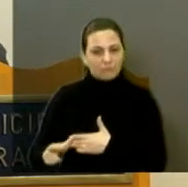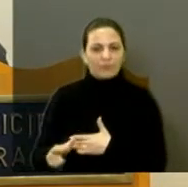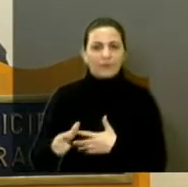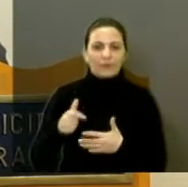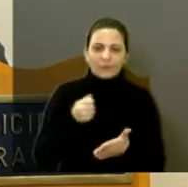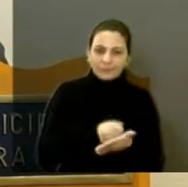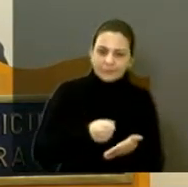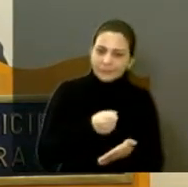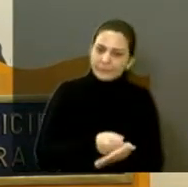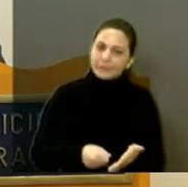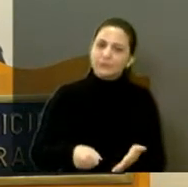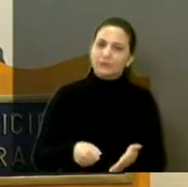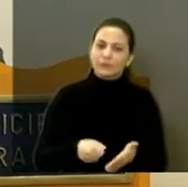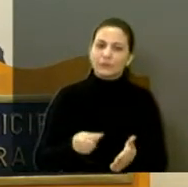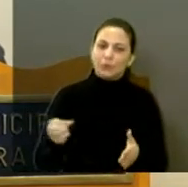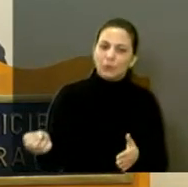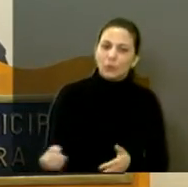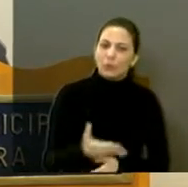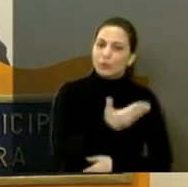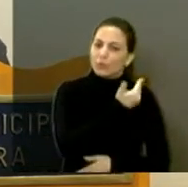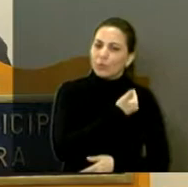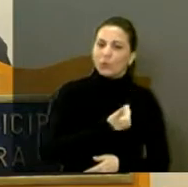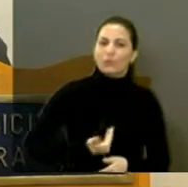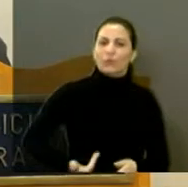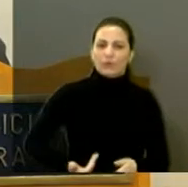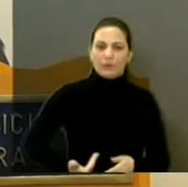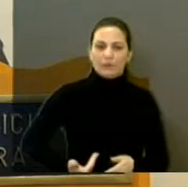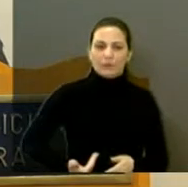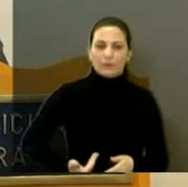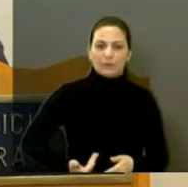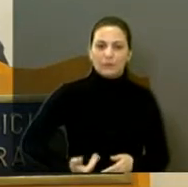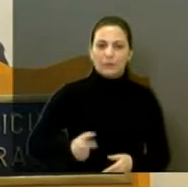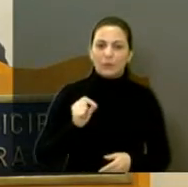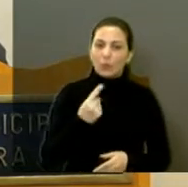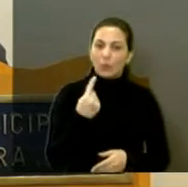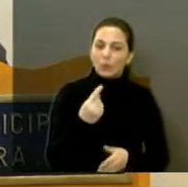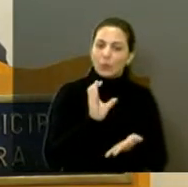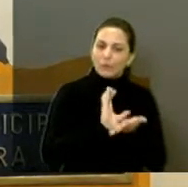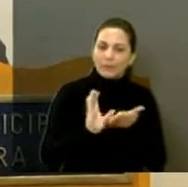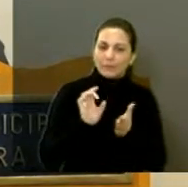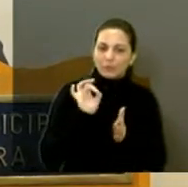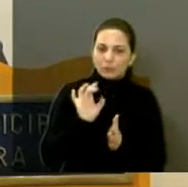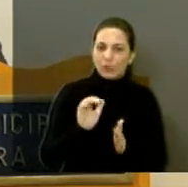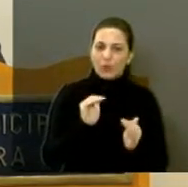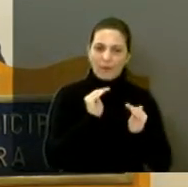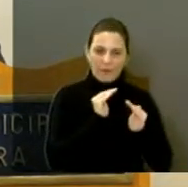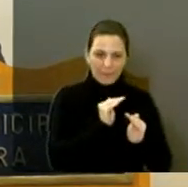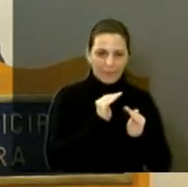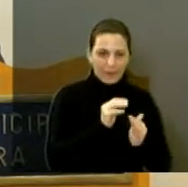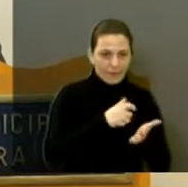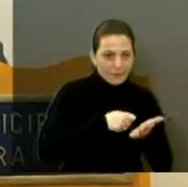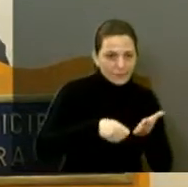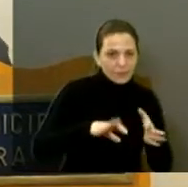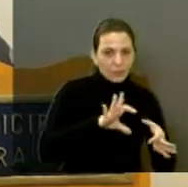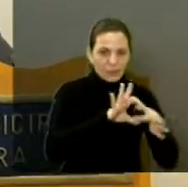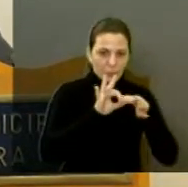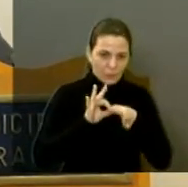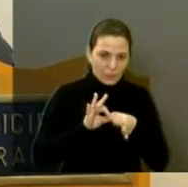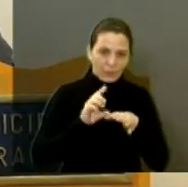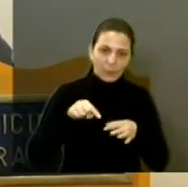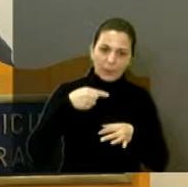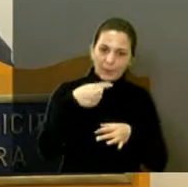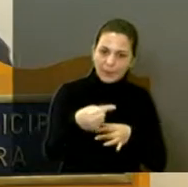cobrando agora o novo governo. somente uma verba. Assina um convênio e